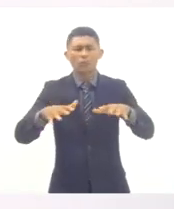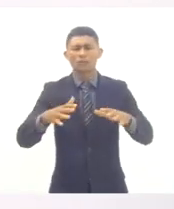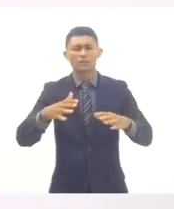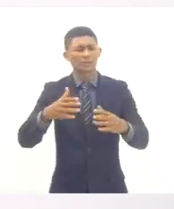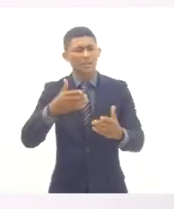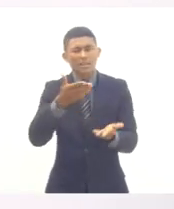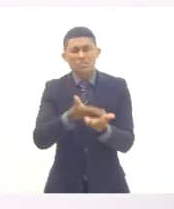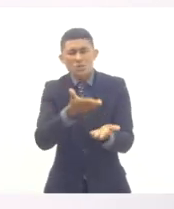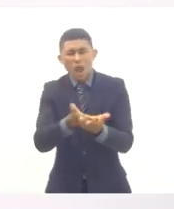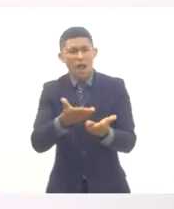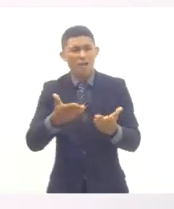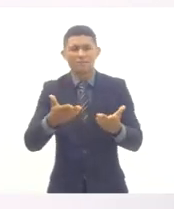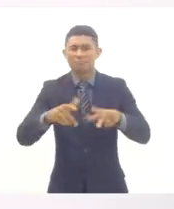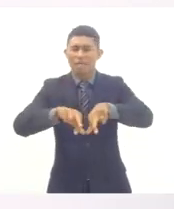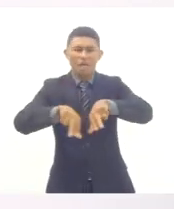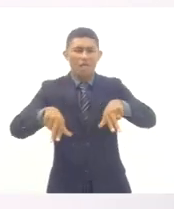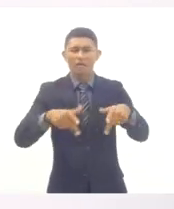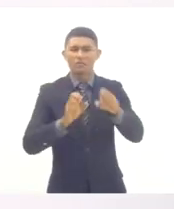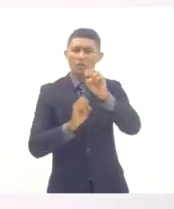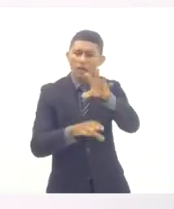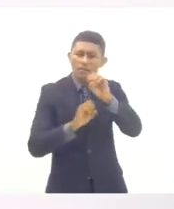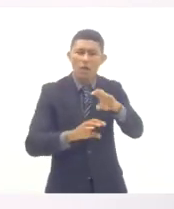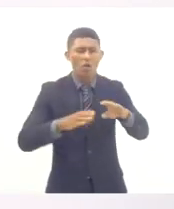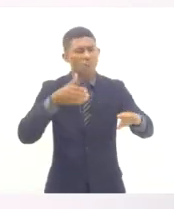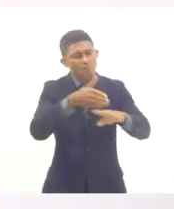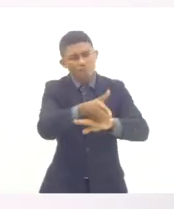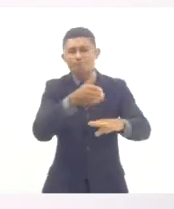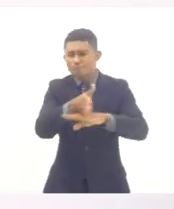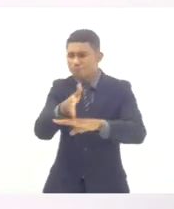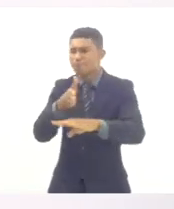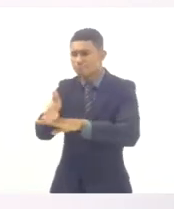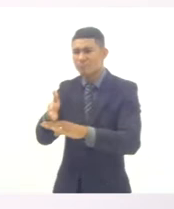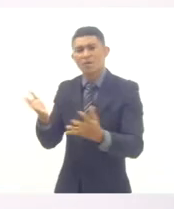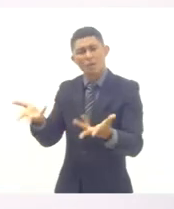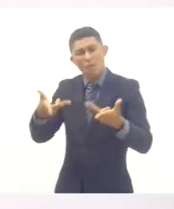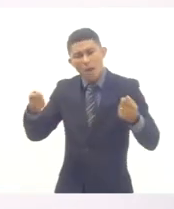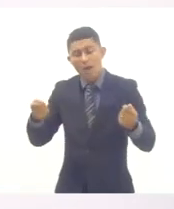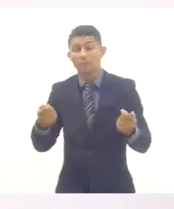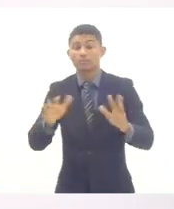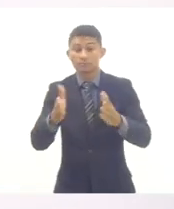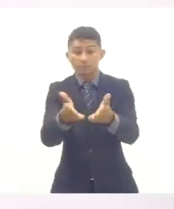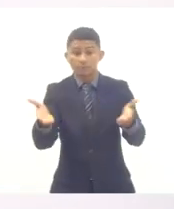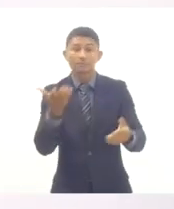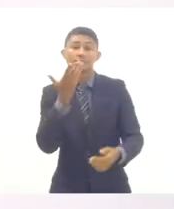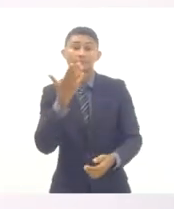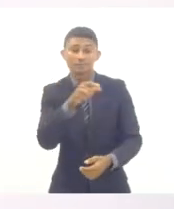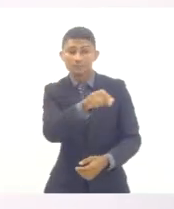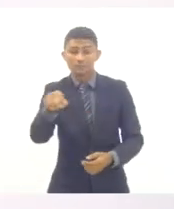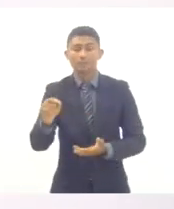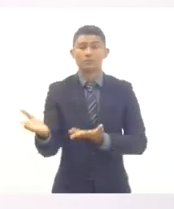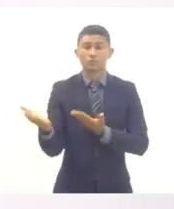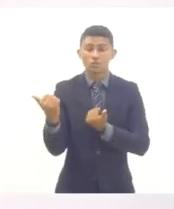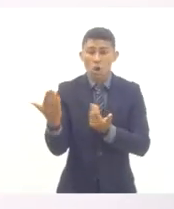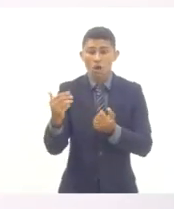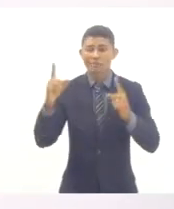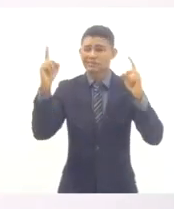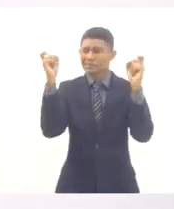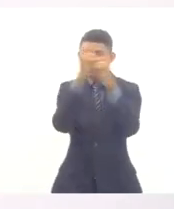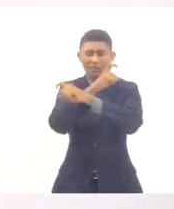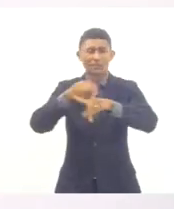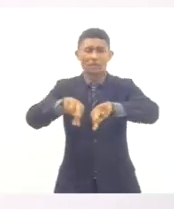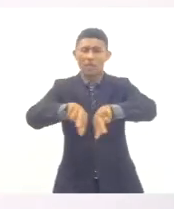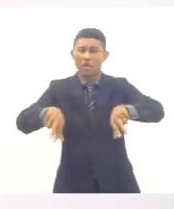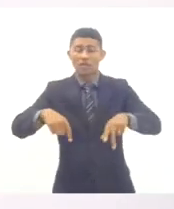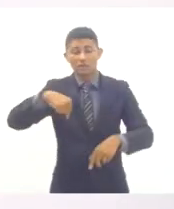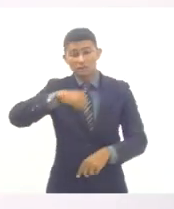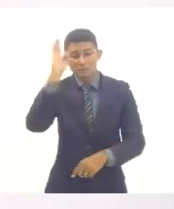país. E aí a gente cita as dificuldades que as crianças e adolescentes se enfrentam, mas, num país onde o acesso ao conhecimento ainda é